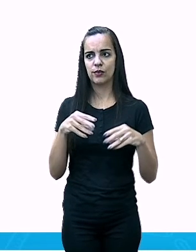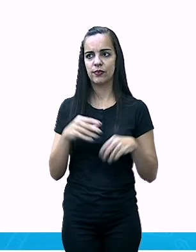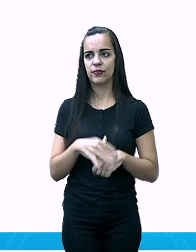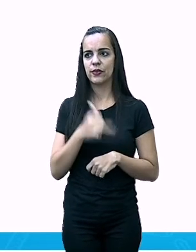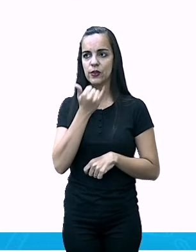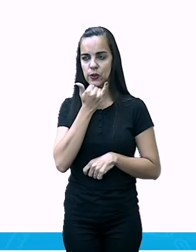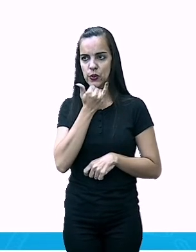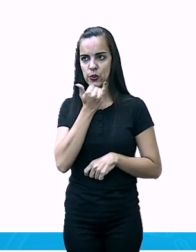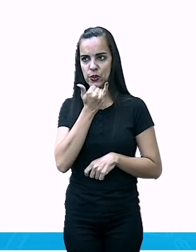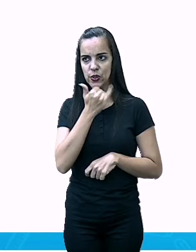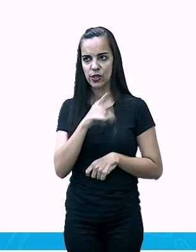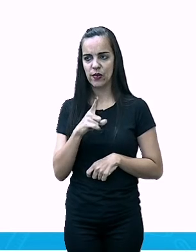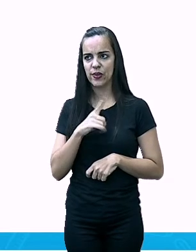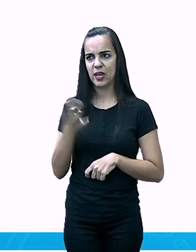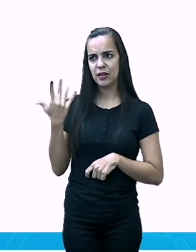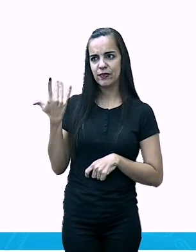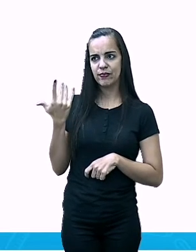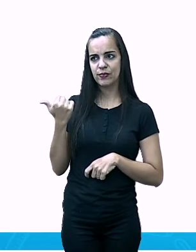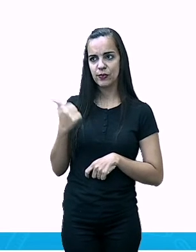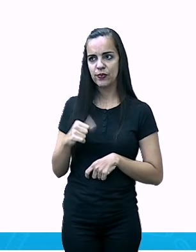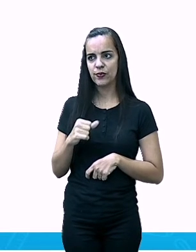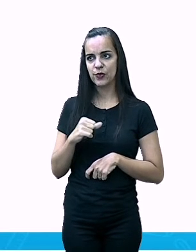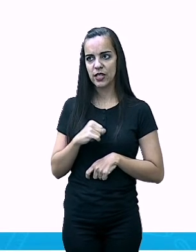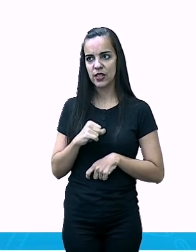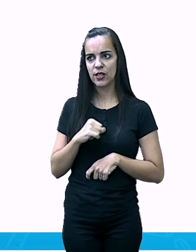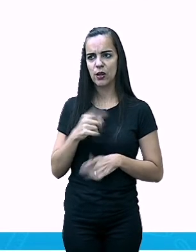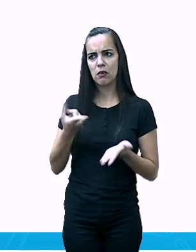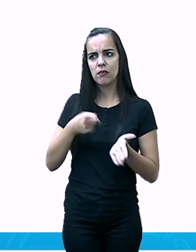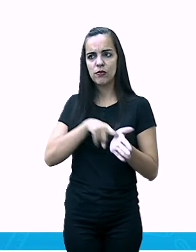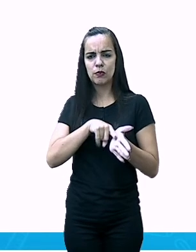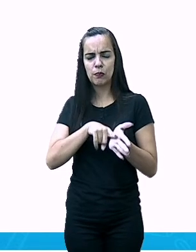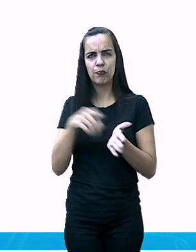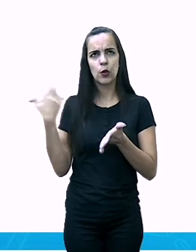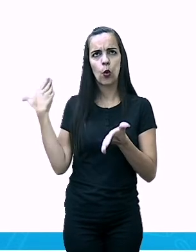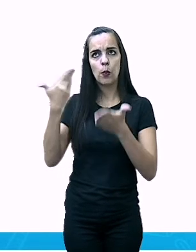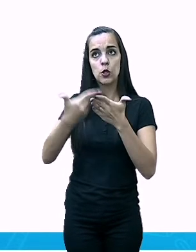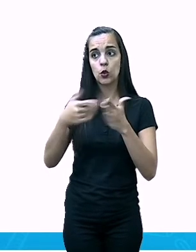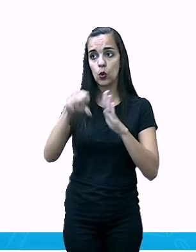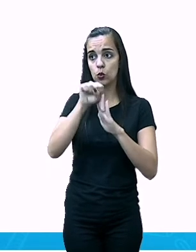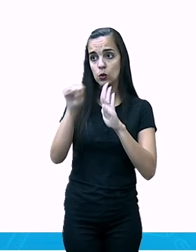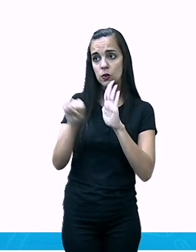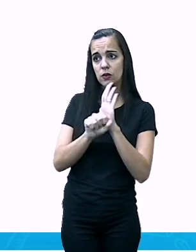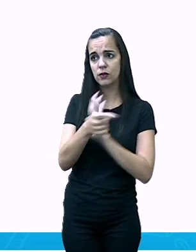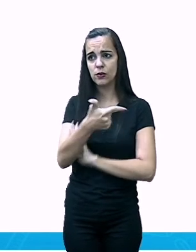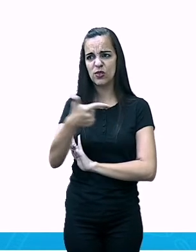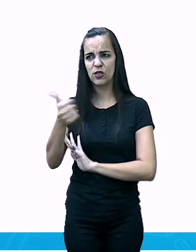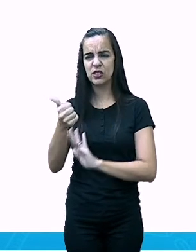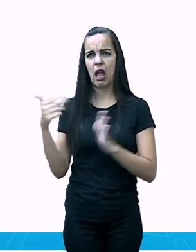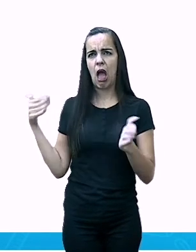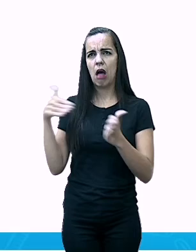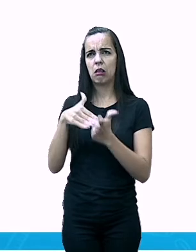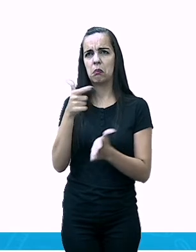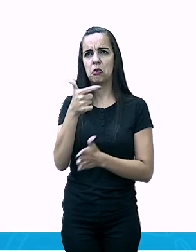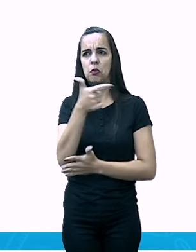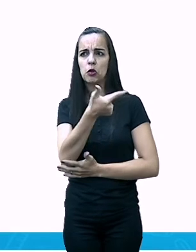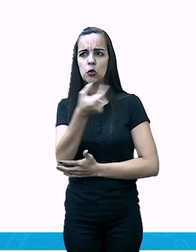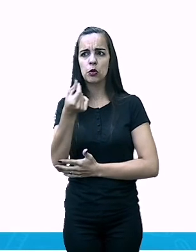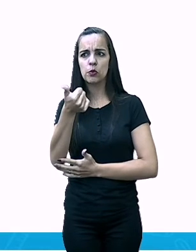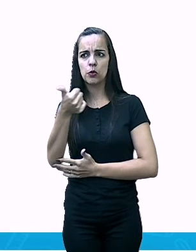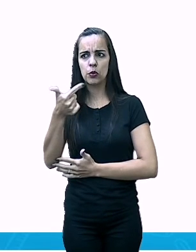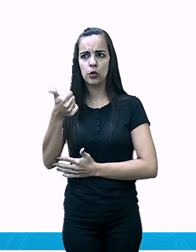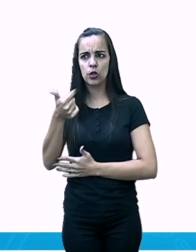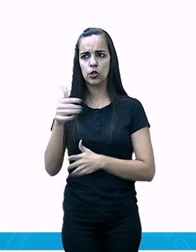da década do século, do início do século 21, 2001, 2002, ok?